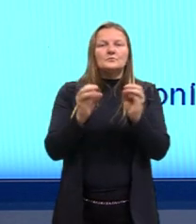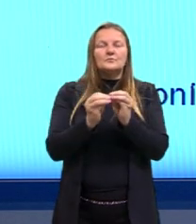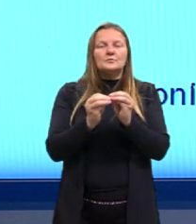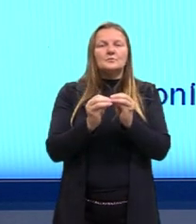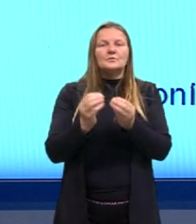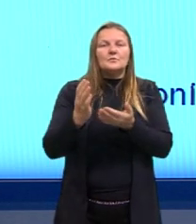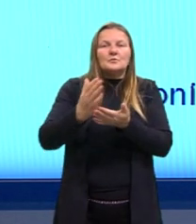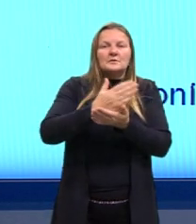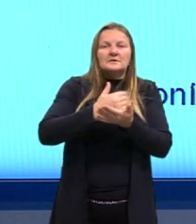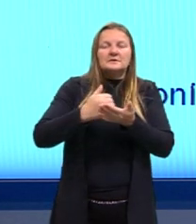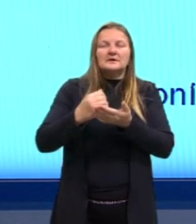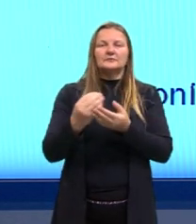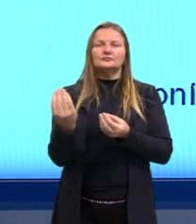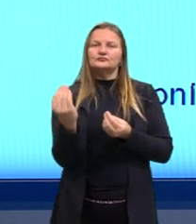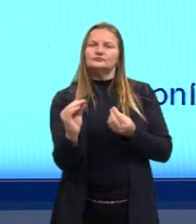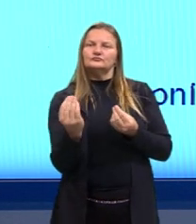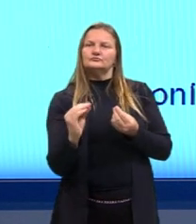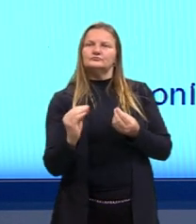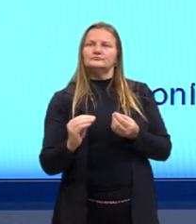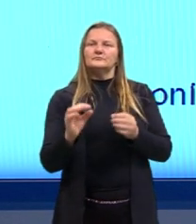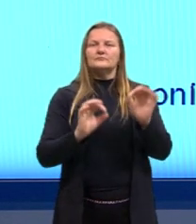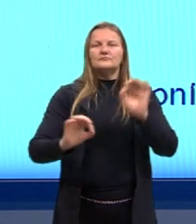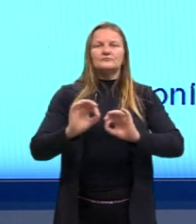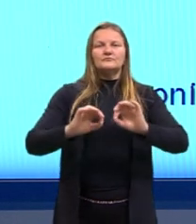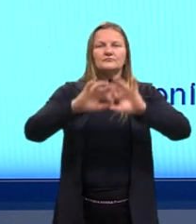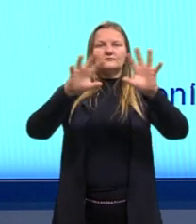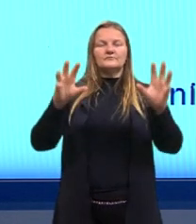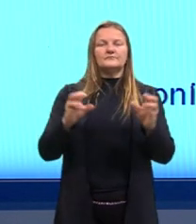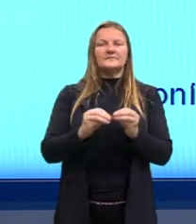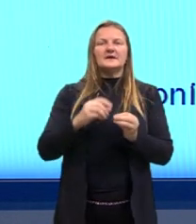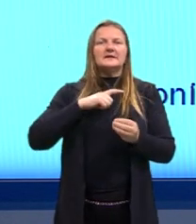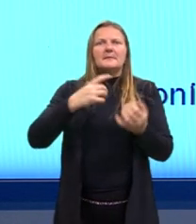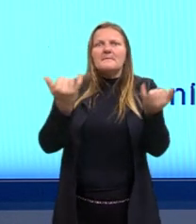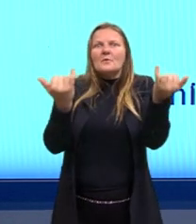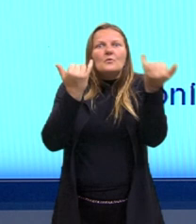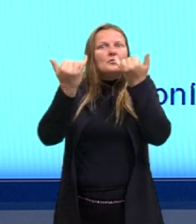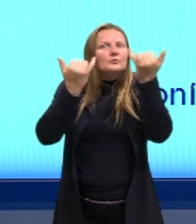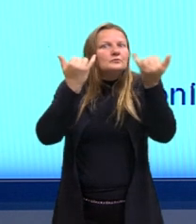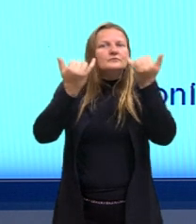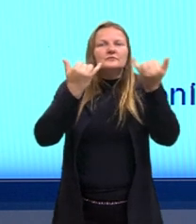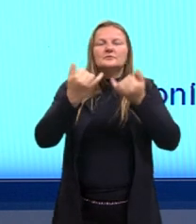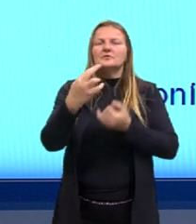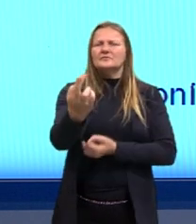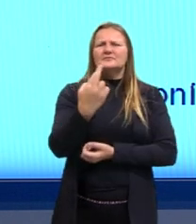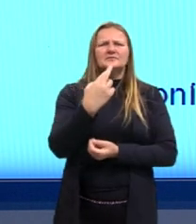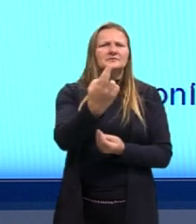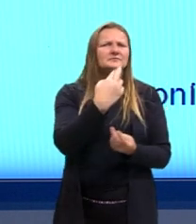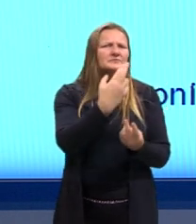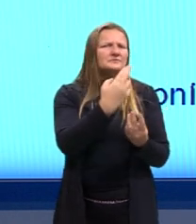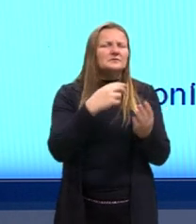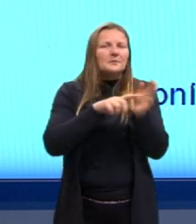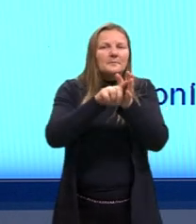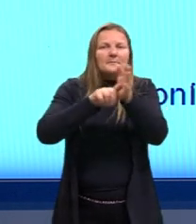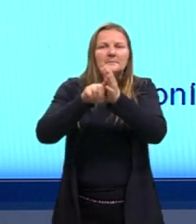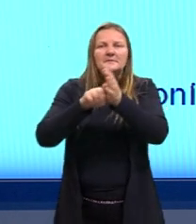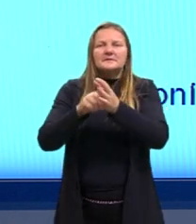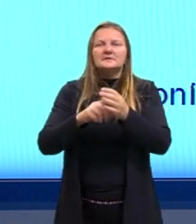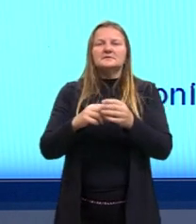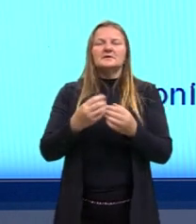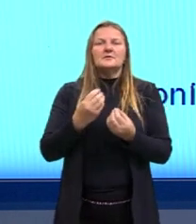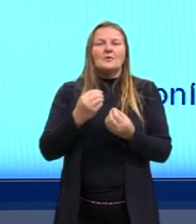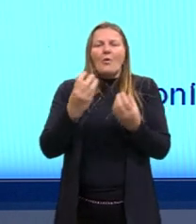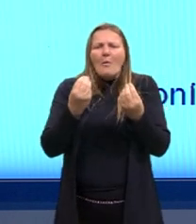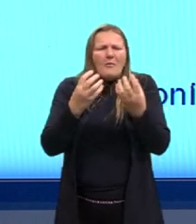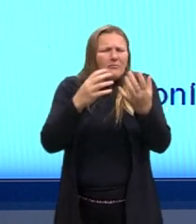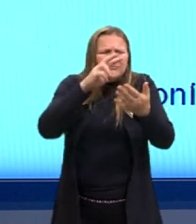por quê? Por vezes, nós vamos ter muitos resultados da nossa pesquisa. E daí fica inviável